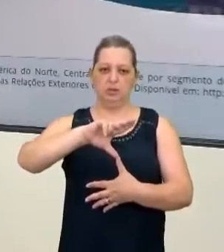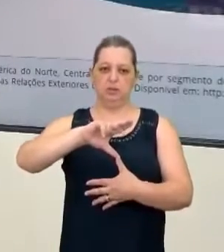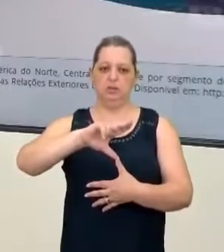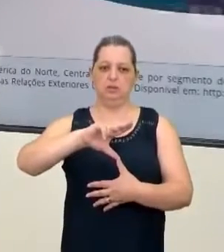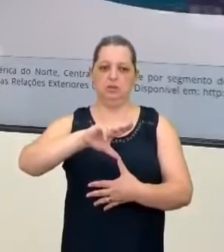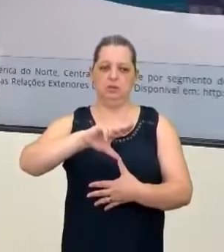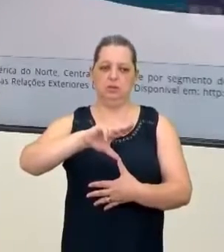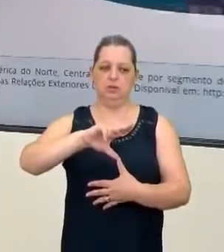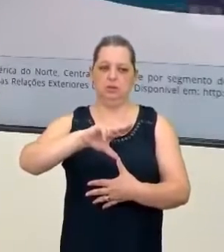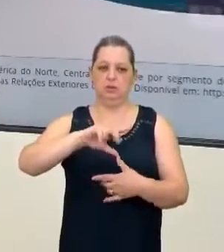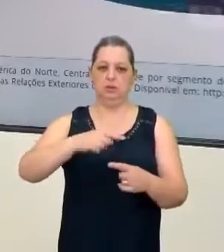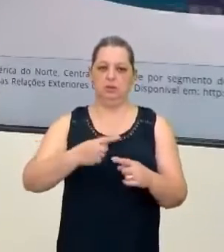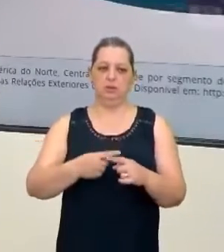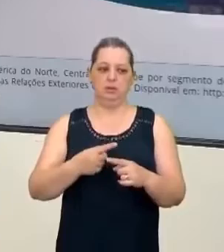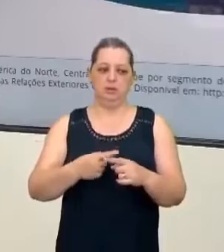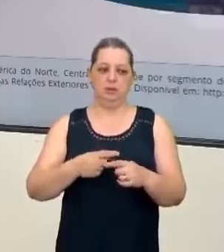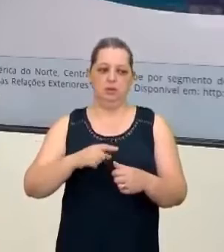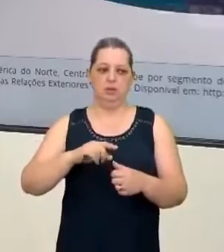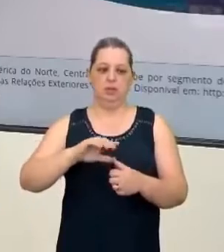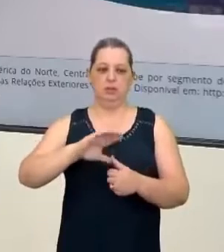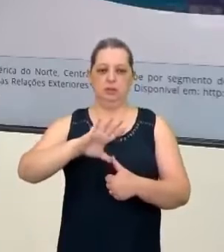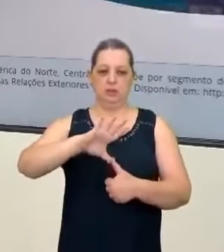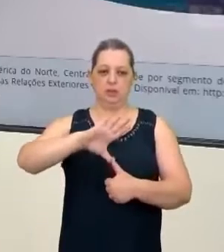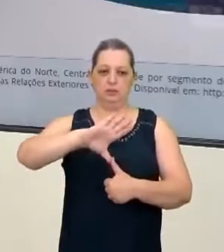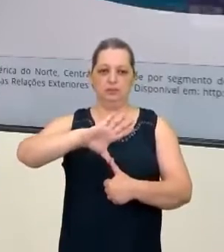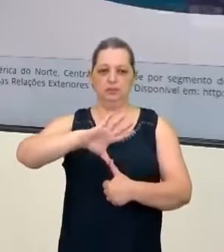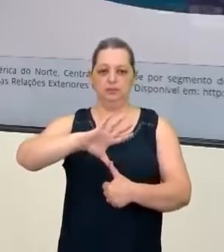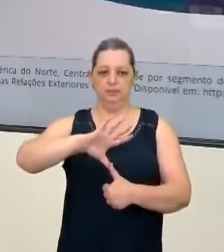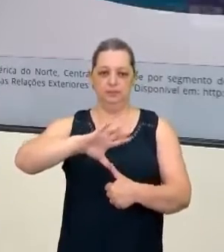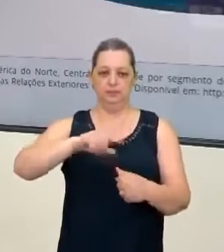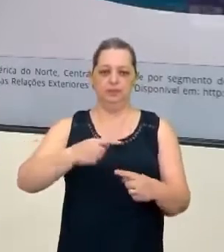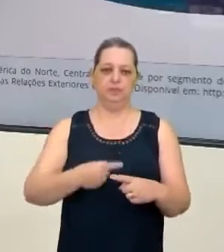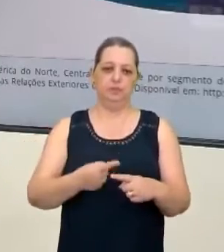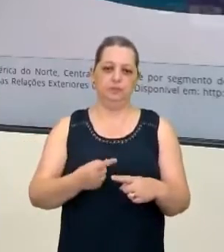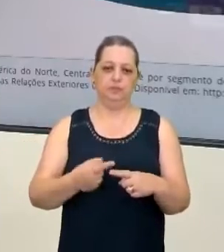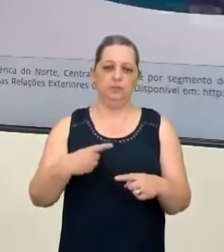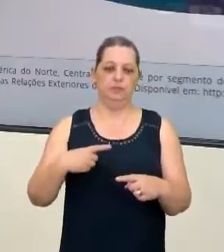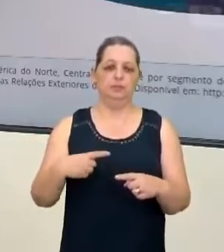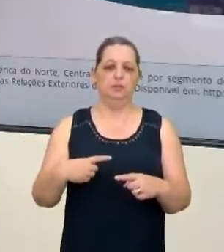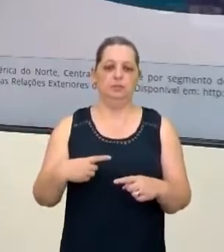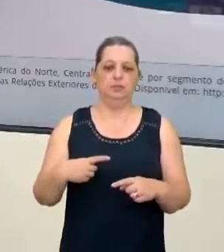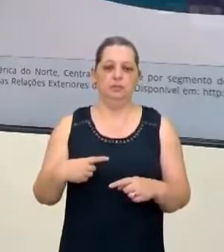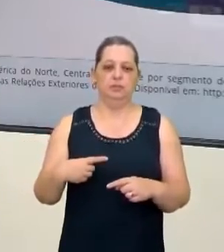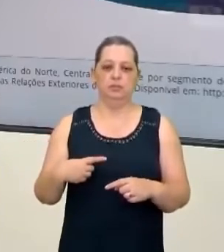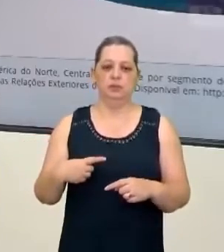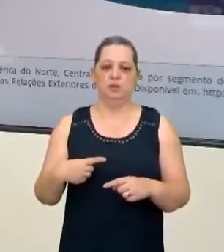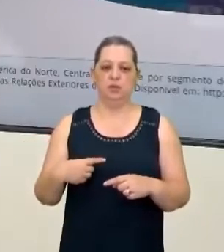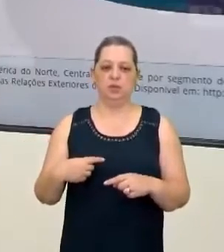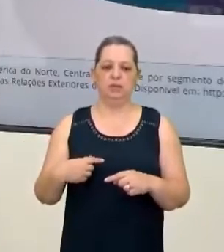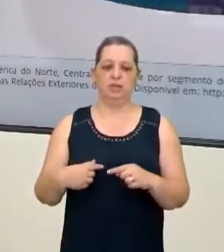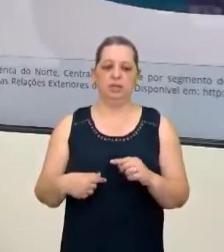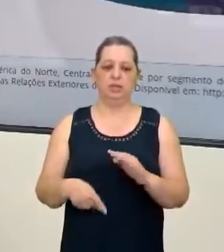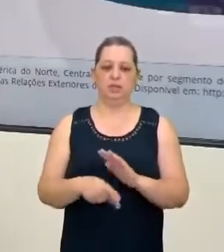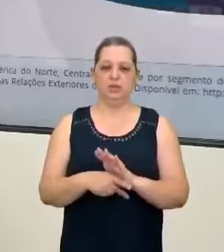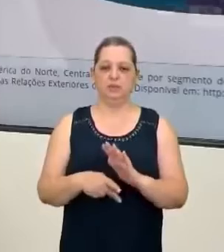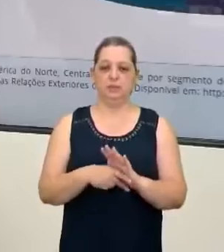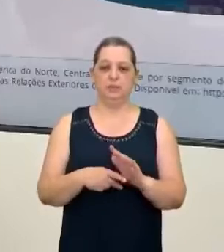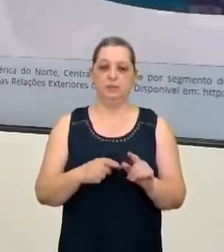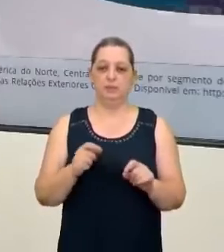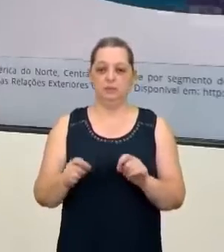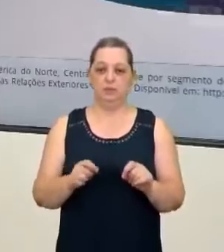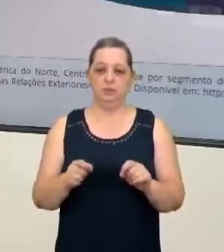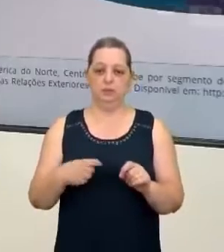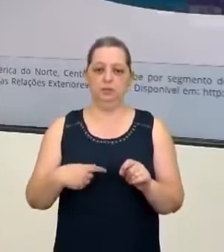Estados Unidos, ele tem essa questão aí dos meios de defesa que nós sabemos que são, no caso aí, os